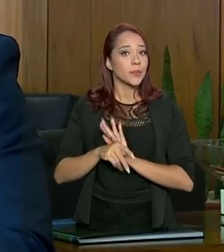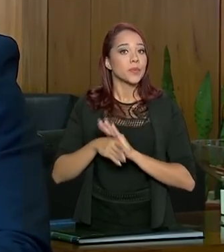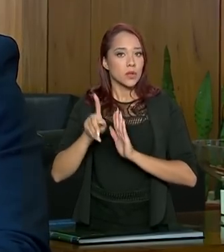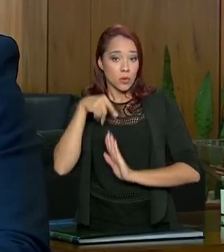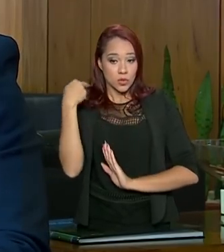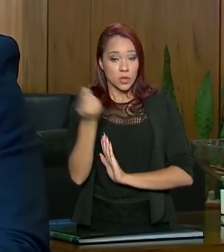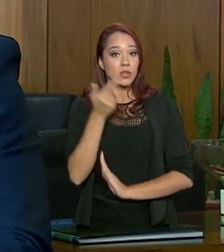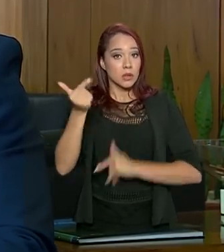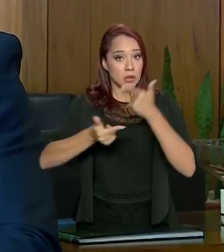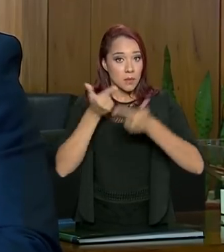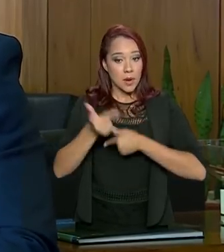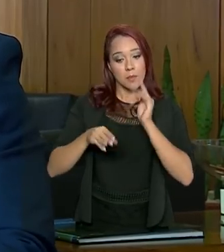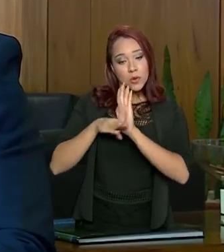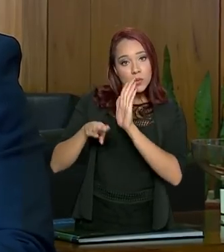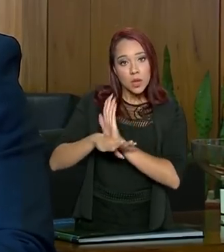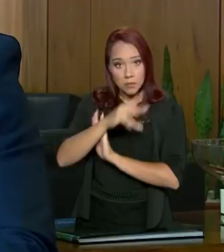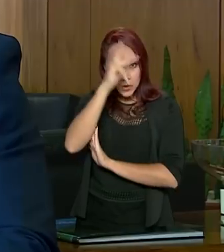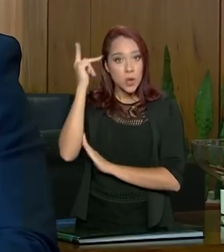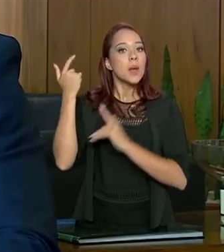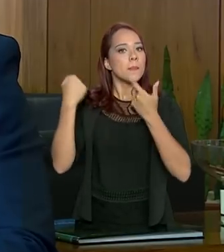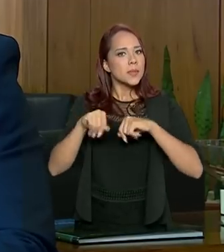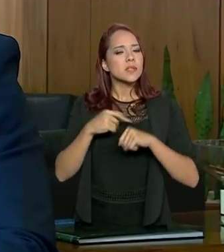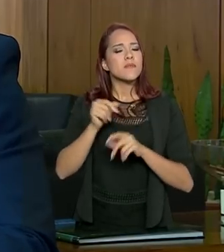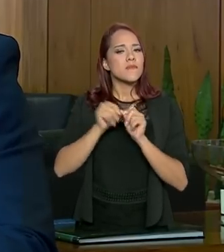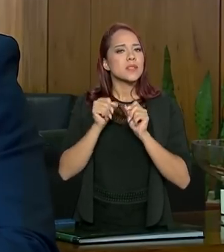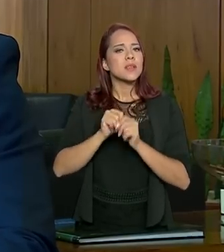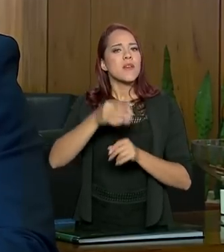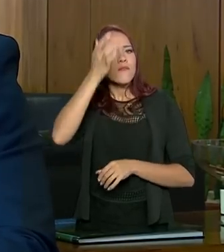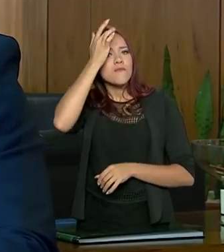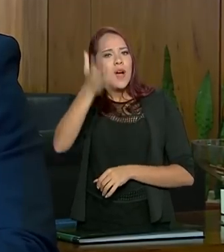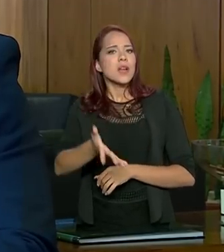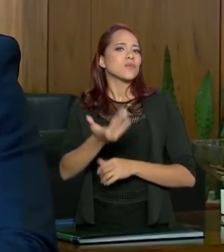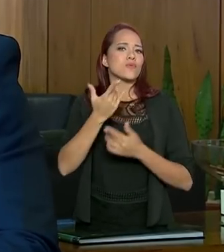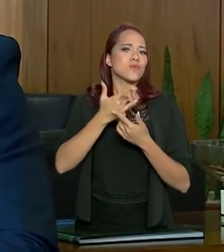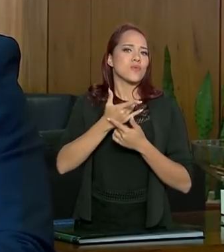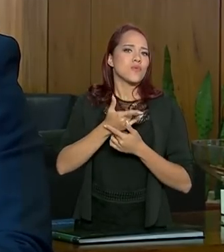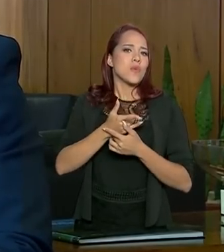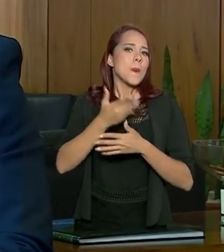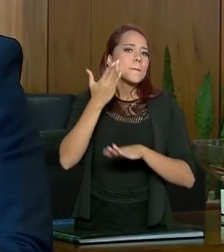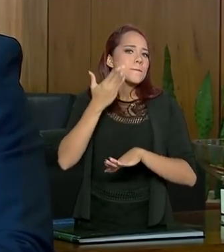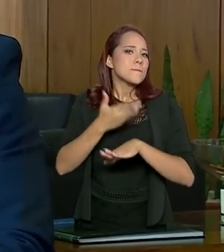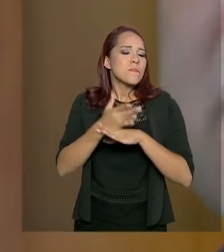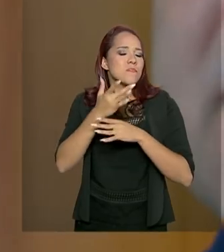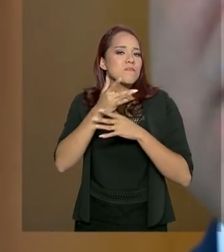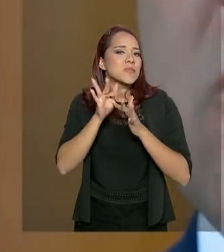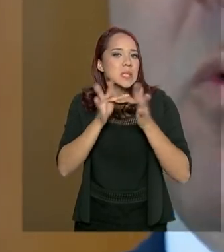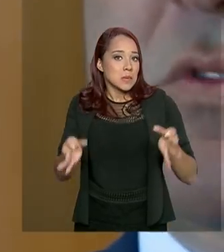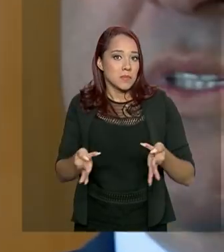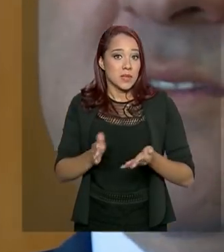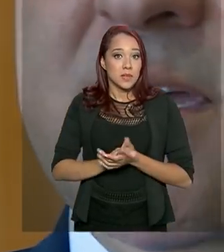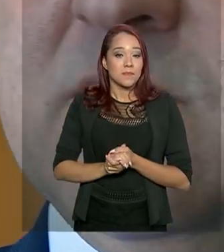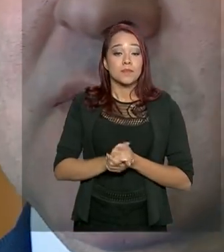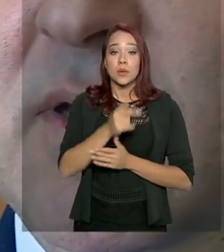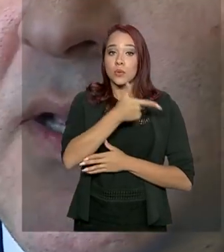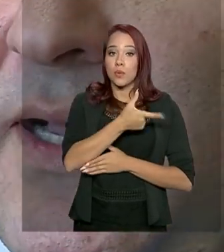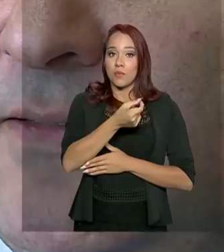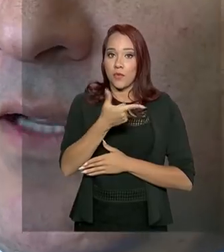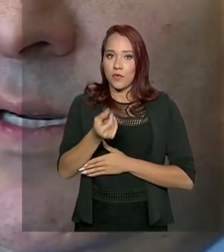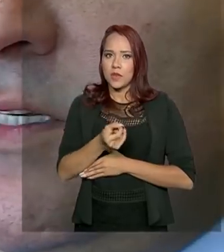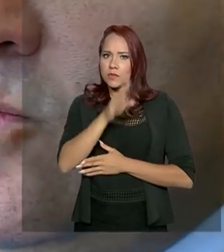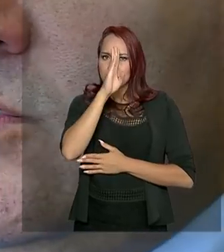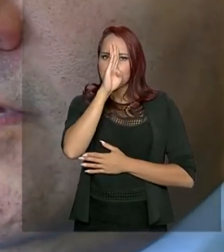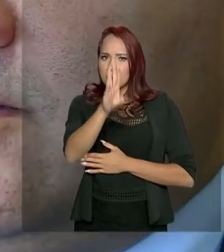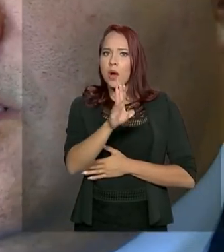prestamos serviço às pessoas, temos que fazer isso de maneira prática, objetiva, clara, de fácil compreensão. Para 2020, a